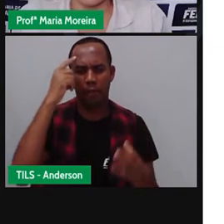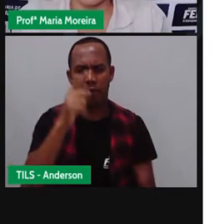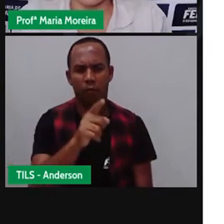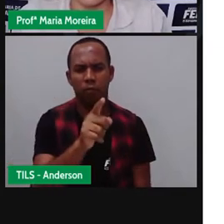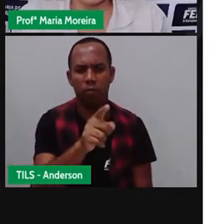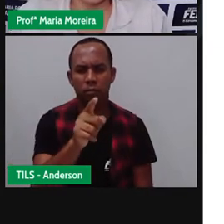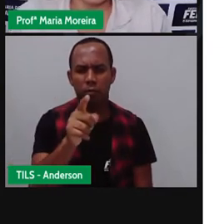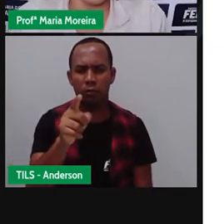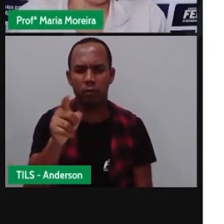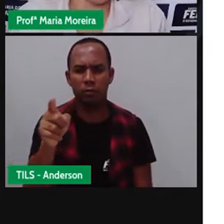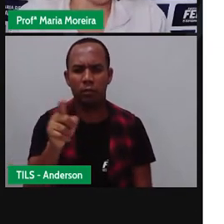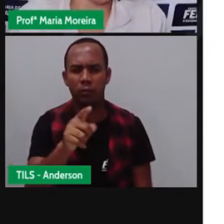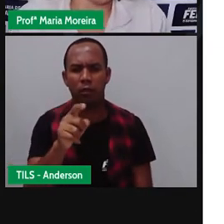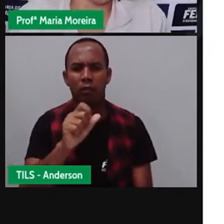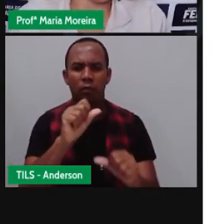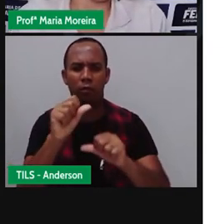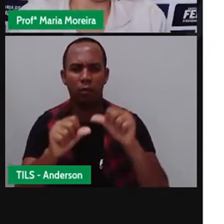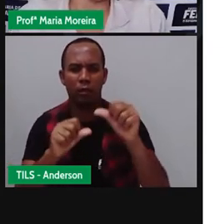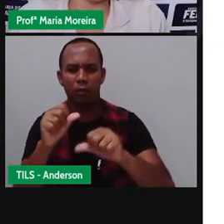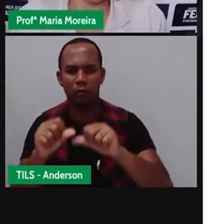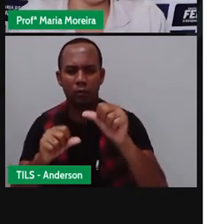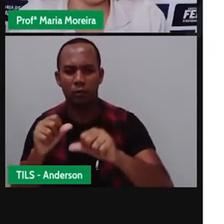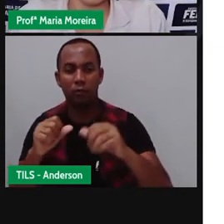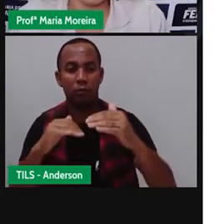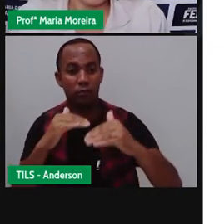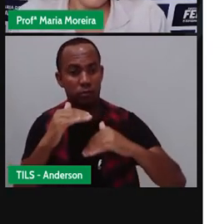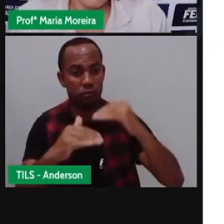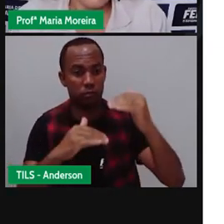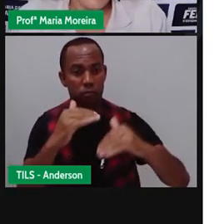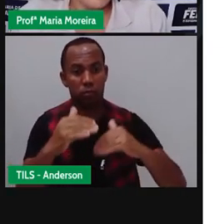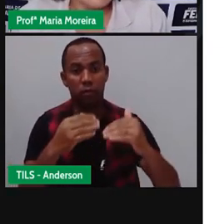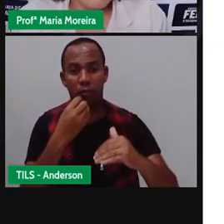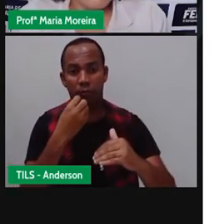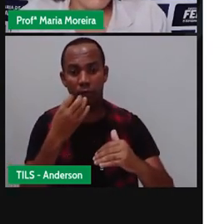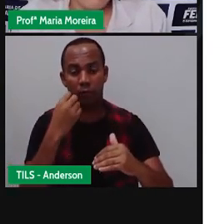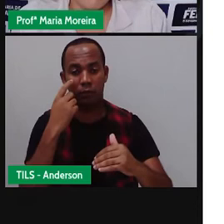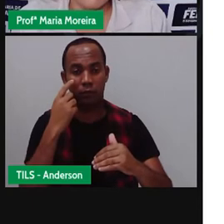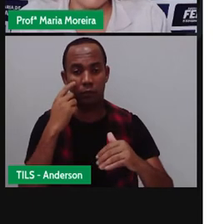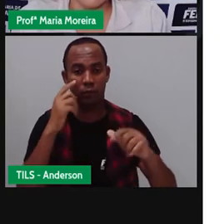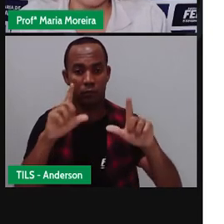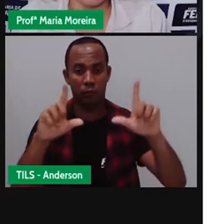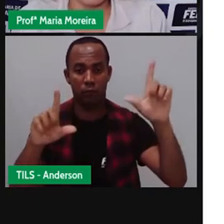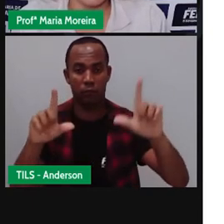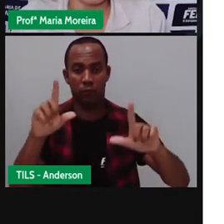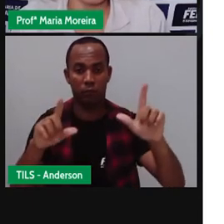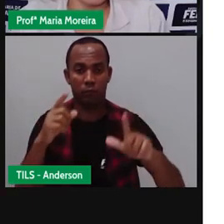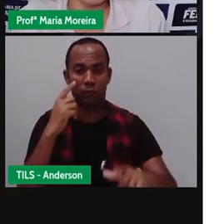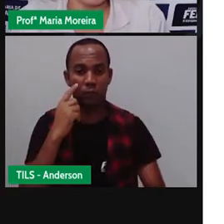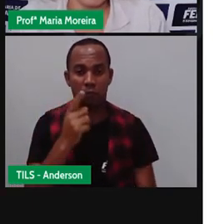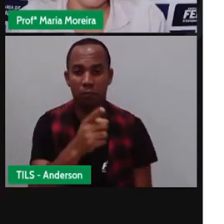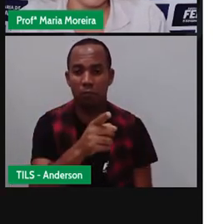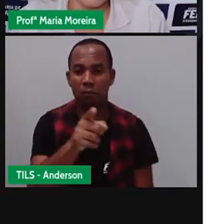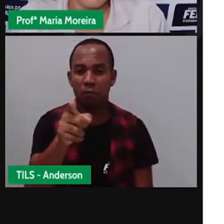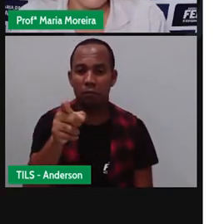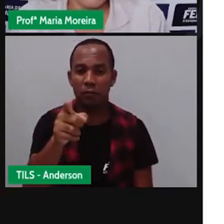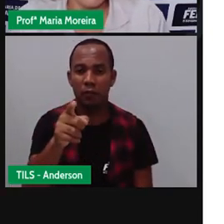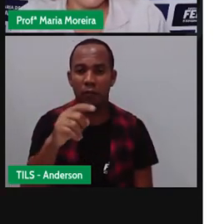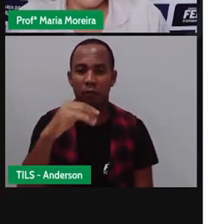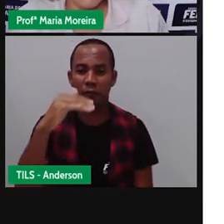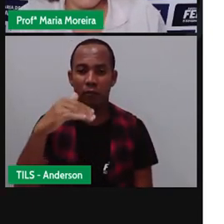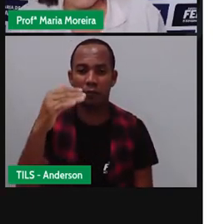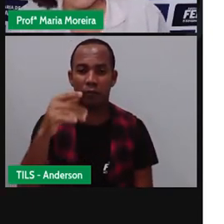sequência, né? A gente já vai ver o quê? Uma evolução da TV. Olha essa primeira imagem aqui, olha essa última imagem.